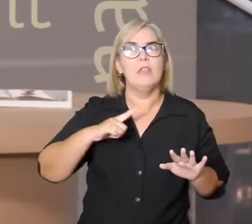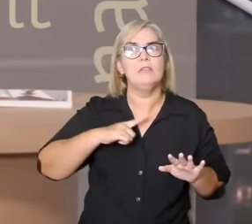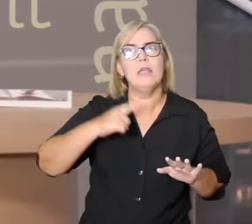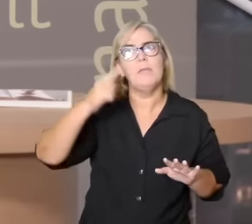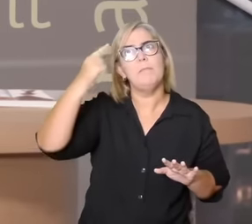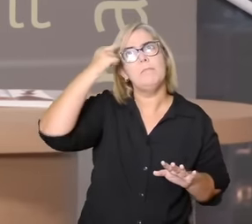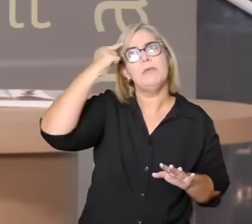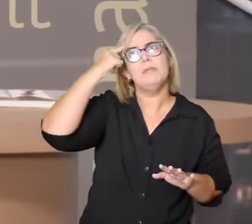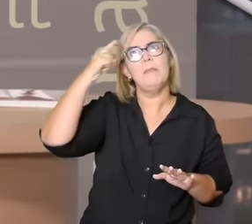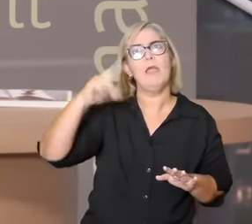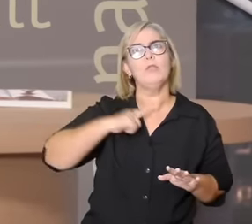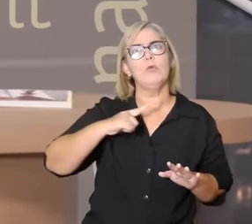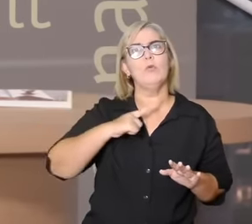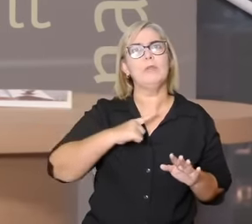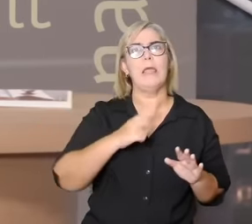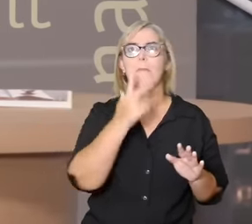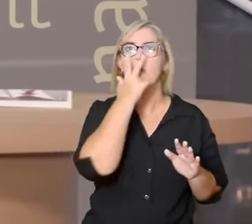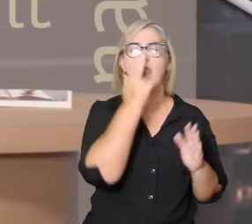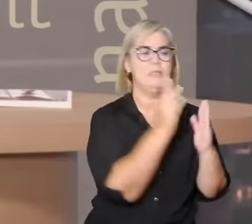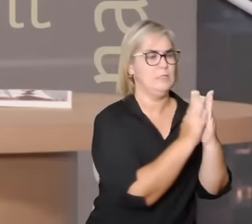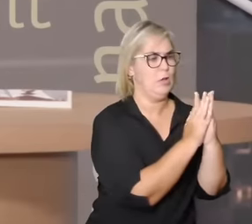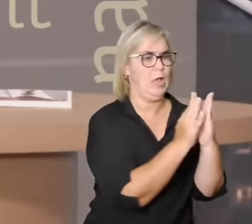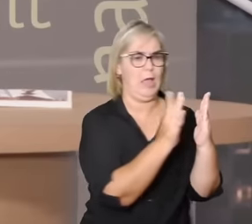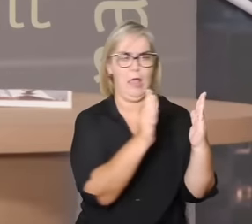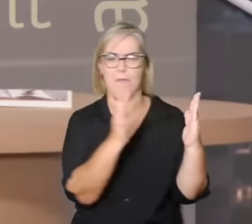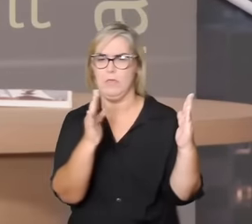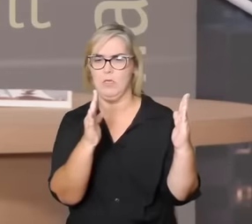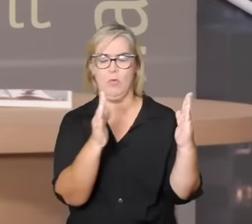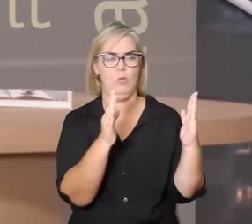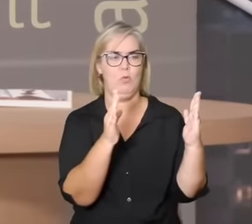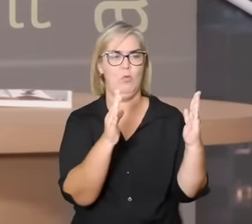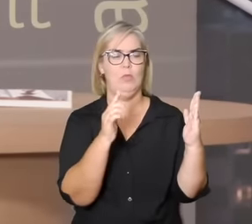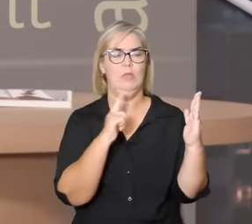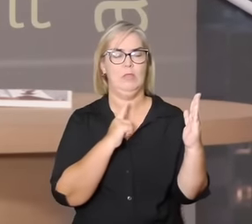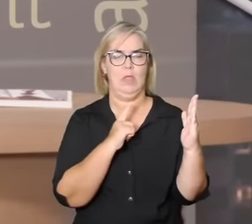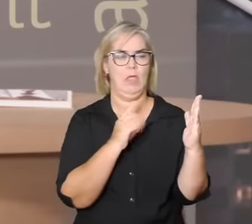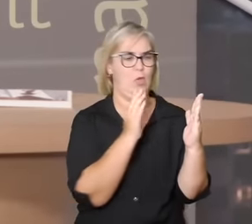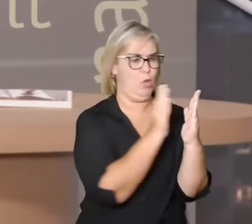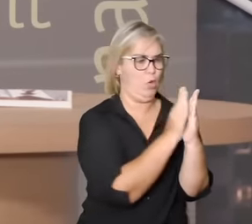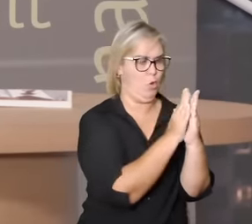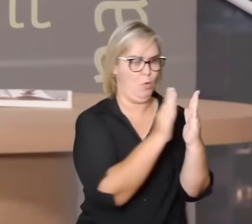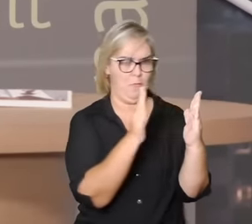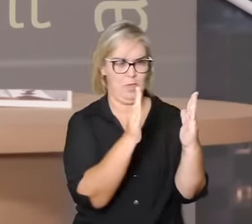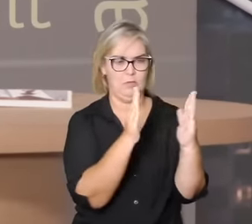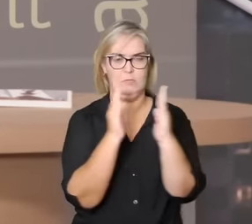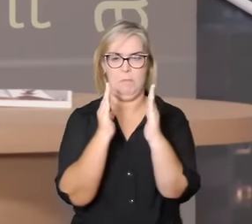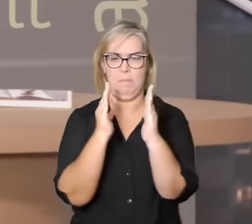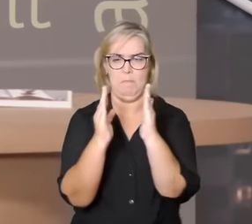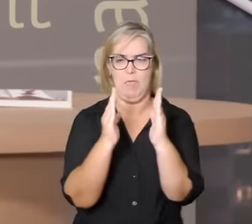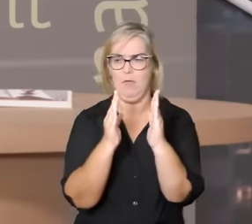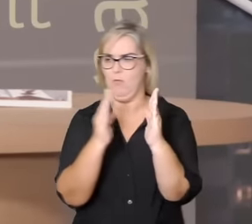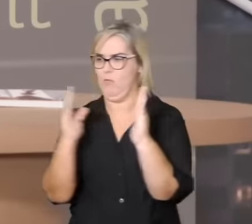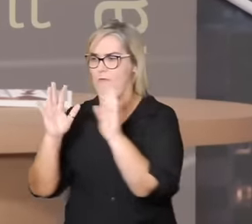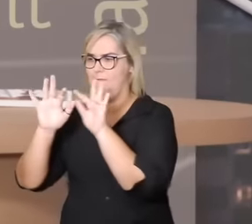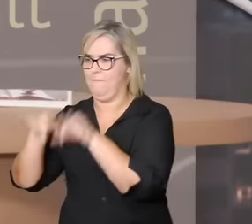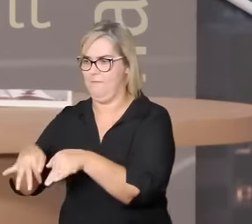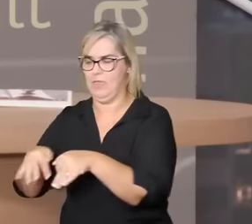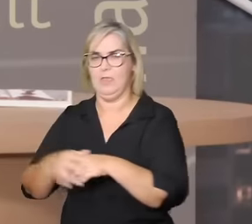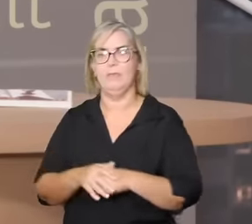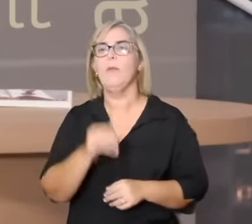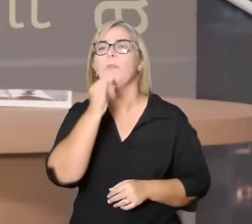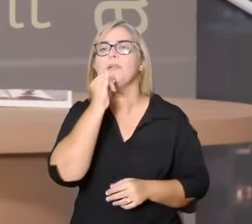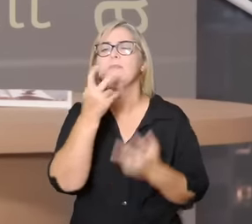início elas se organizam pela dinâmica da terra a gente planta uma coisa cresce aquilo